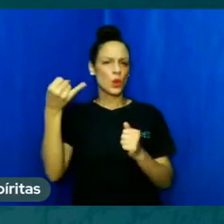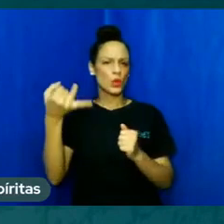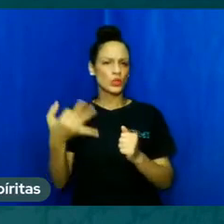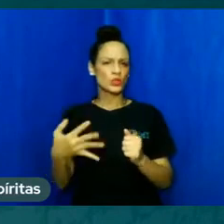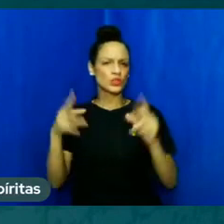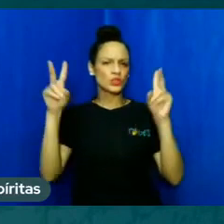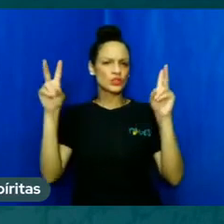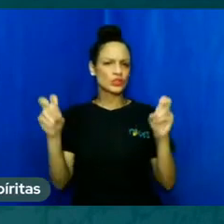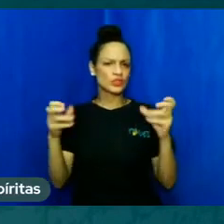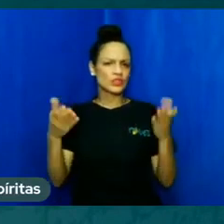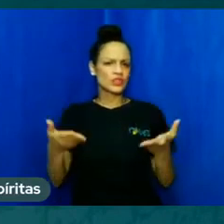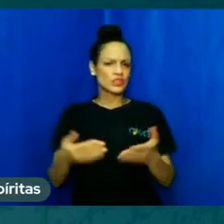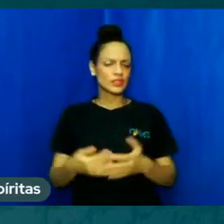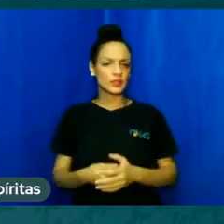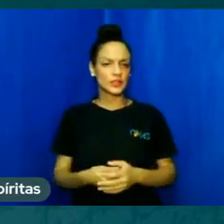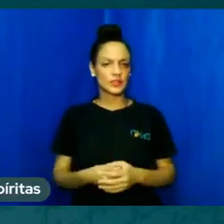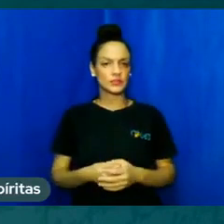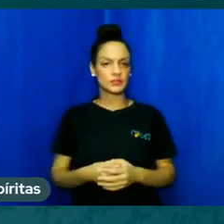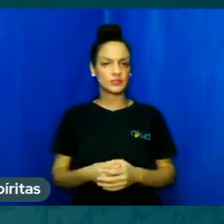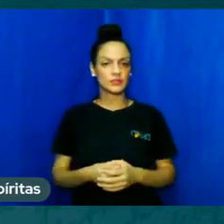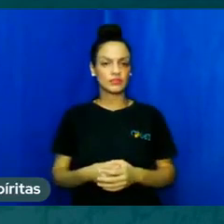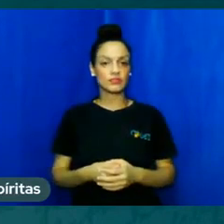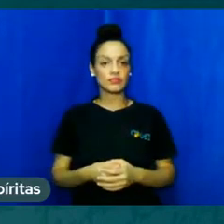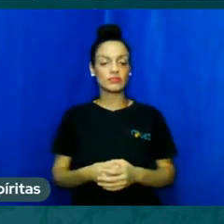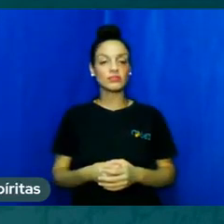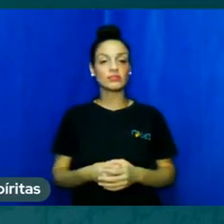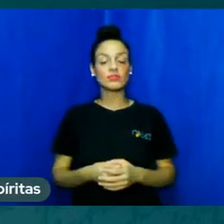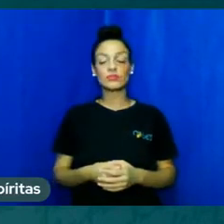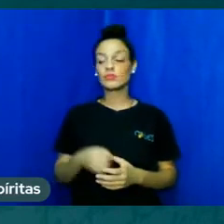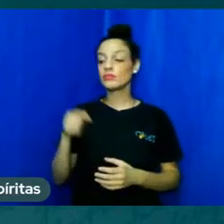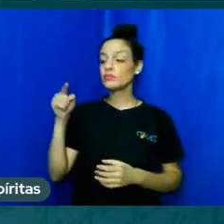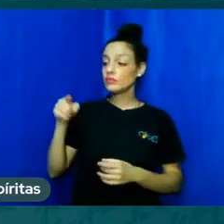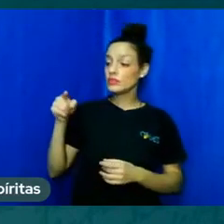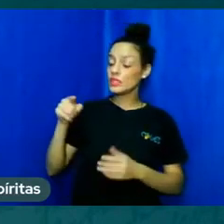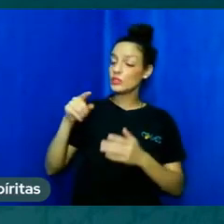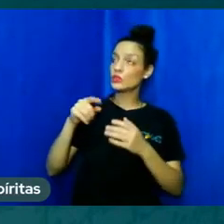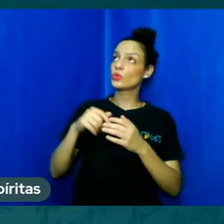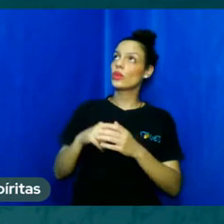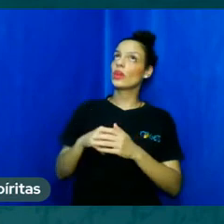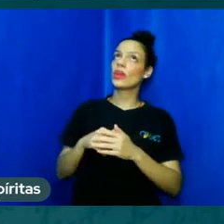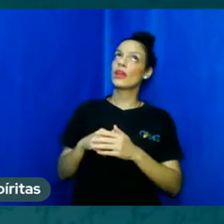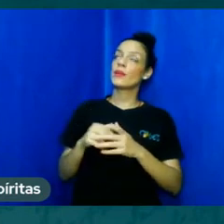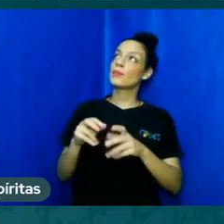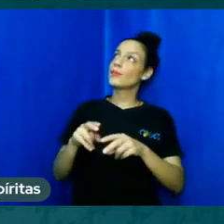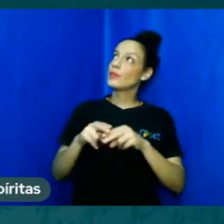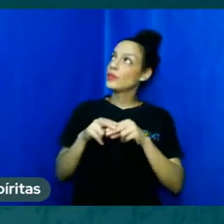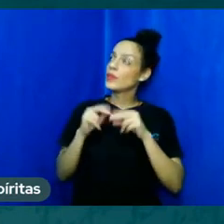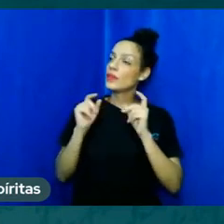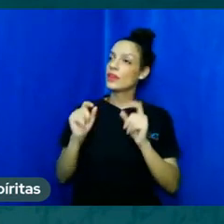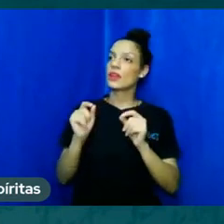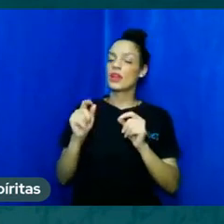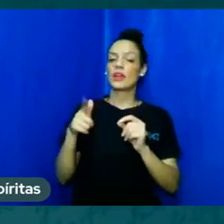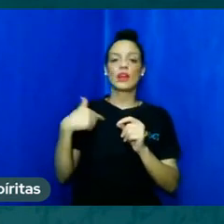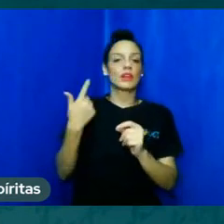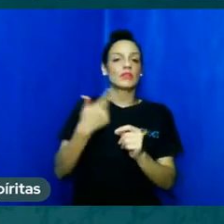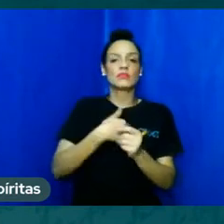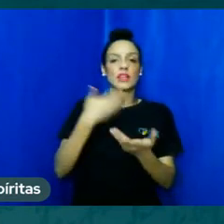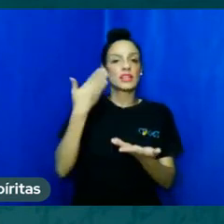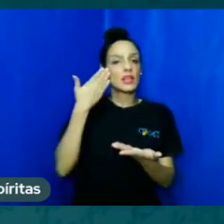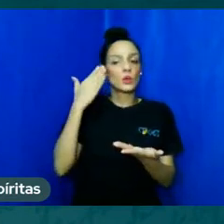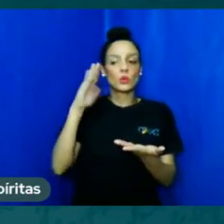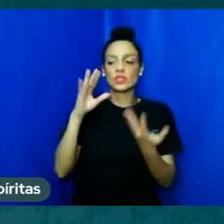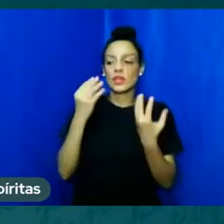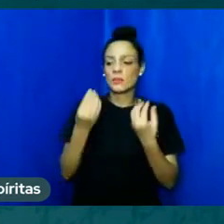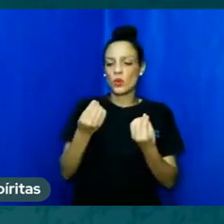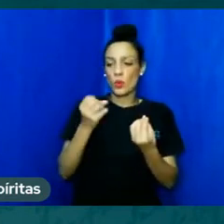Oi, Lu. É que a gente não sabe de fato também o quanto a pessoa é incrédula,